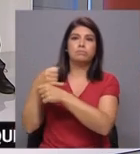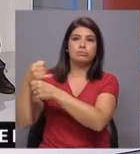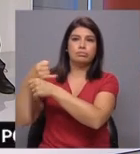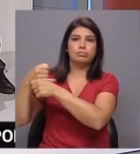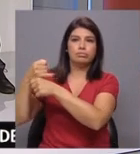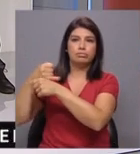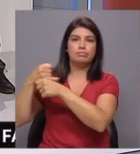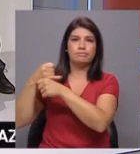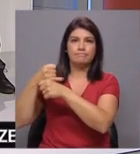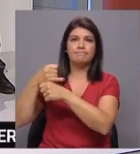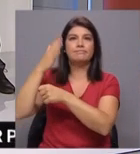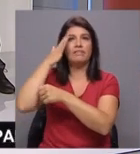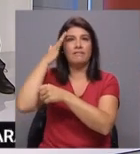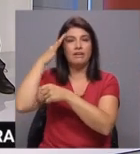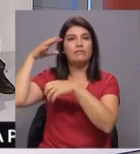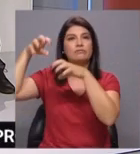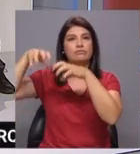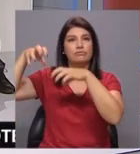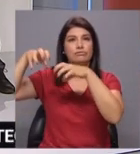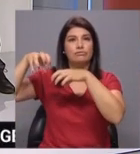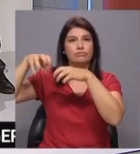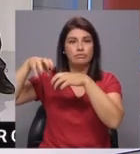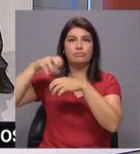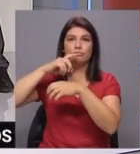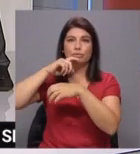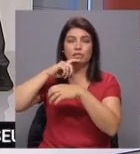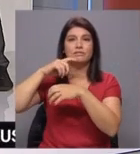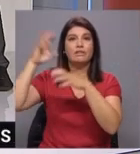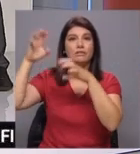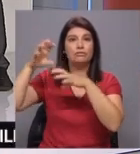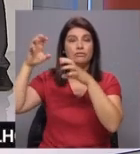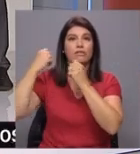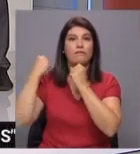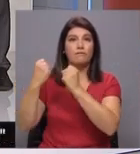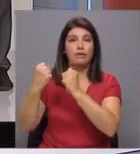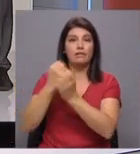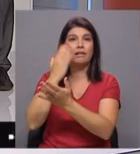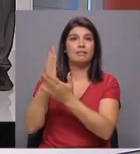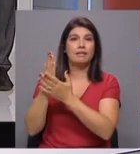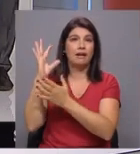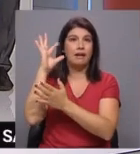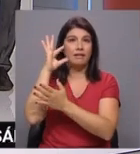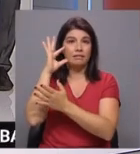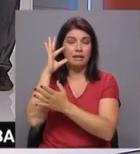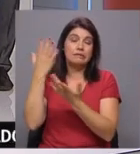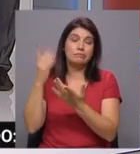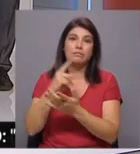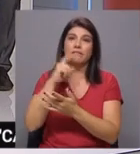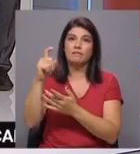períodos de chuva, pode ser por vezes forte até ao meio da tarde, está também emitido o aviso de precipitação até ao meio da tarde, o aviso amarelo.